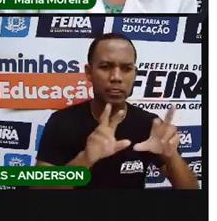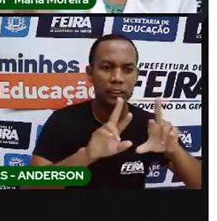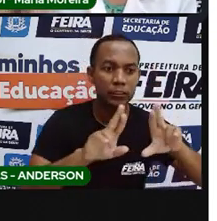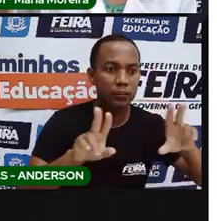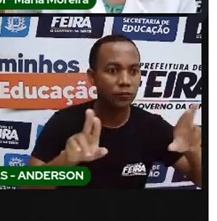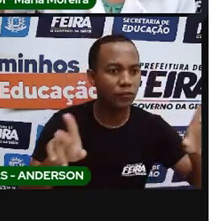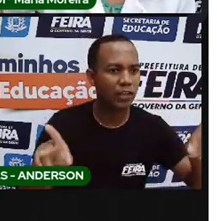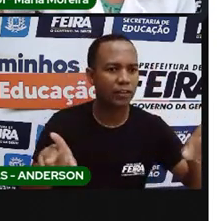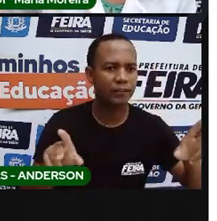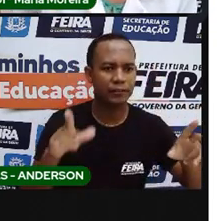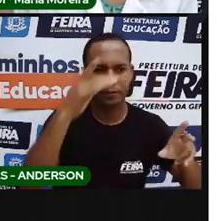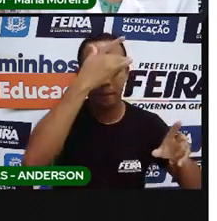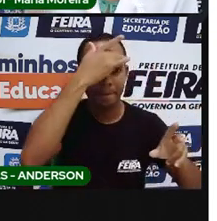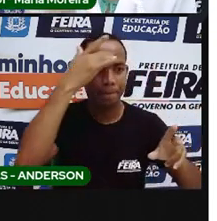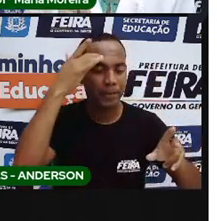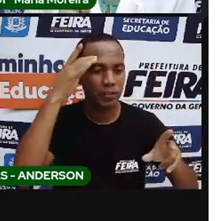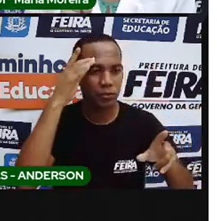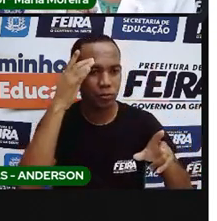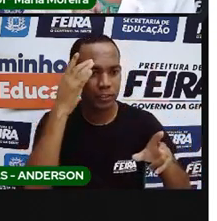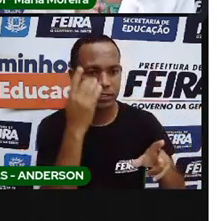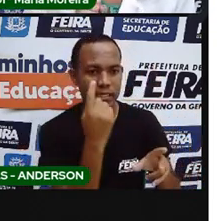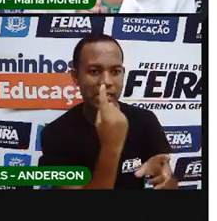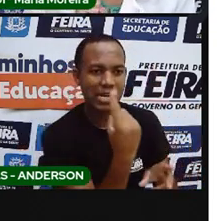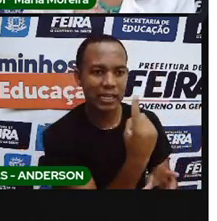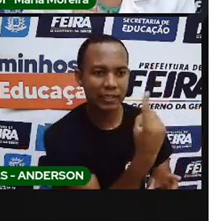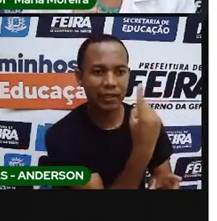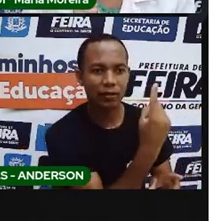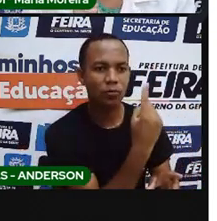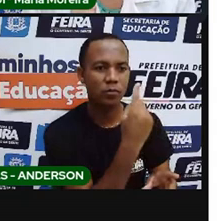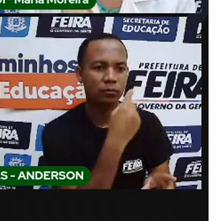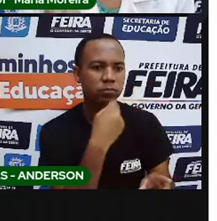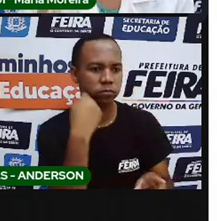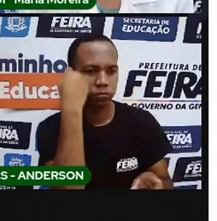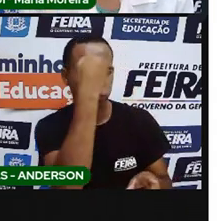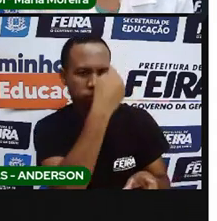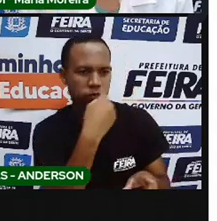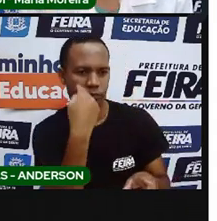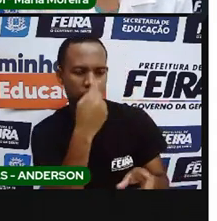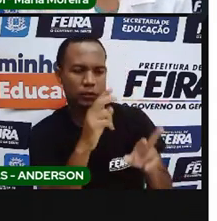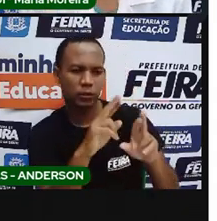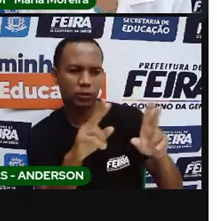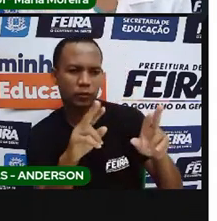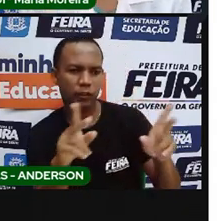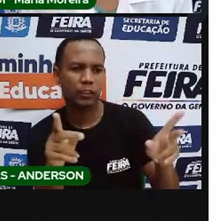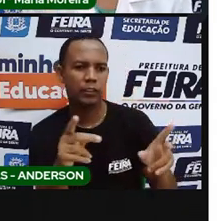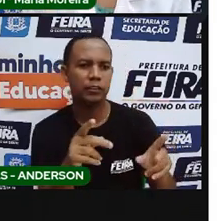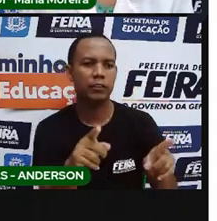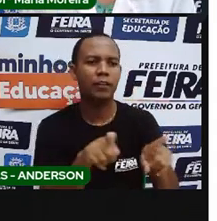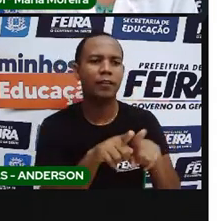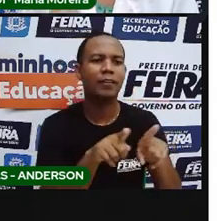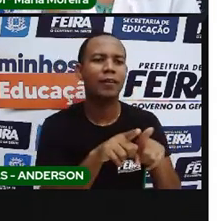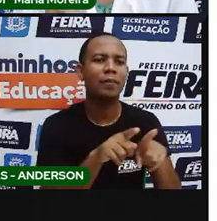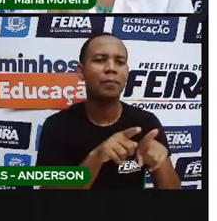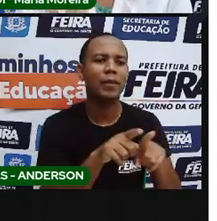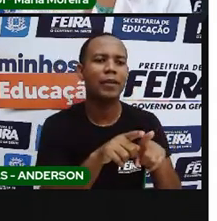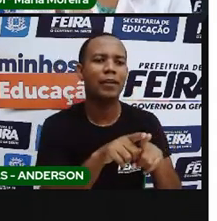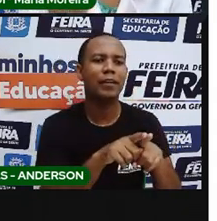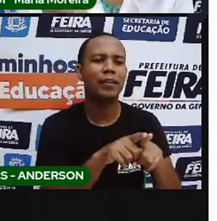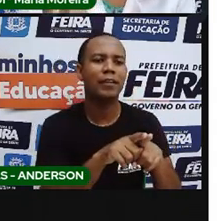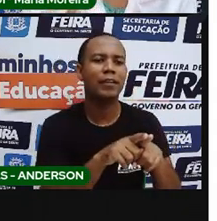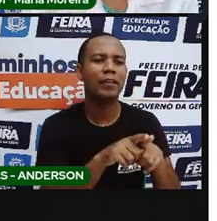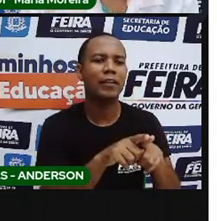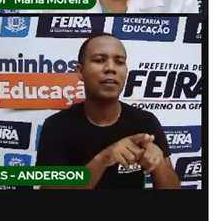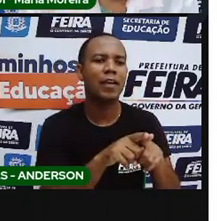eram vários povos, e cada um desses povos tinha o quê? Característica. Começando pela língua. Então, o idioma,